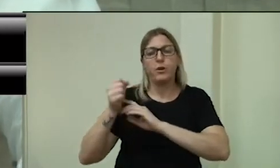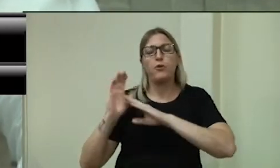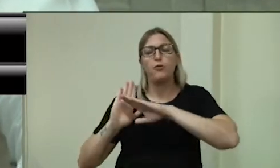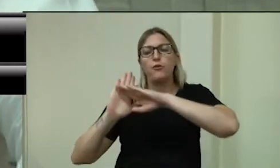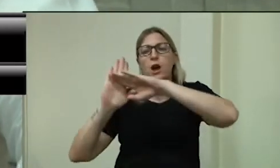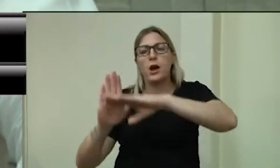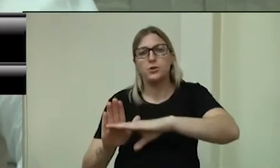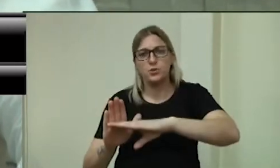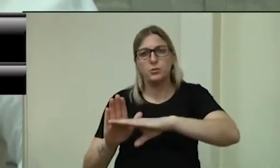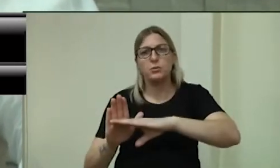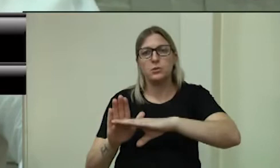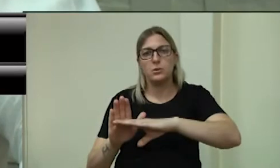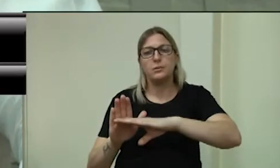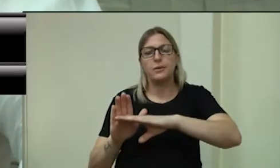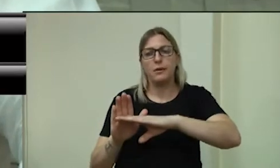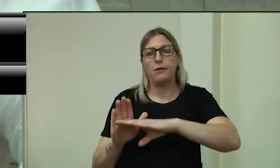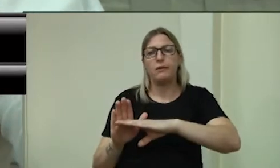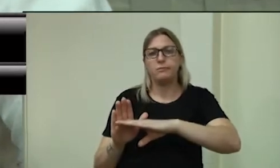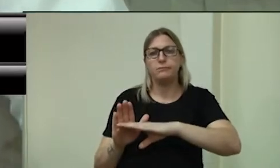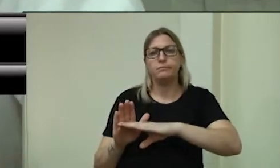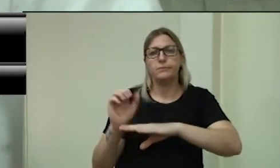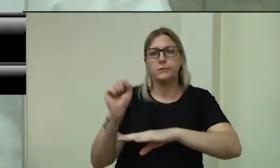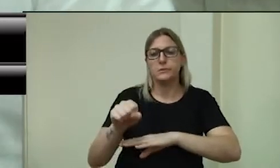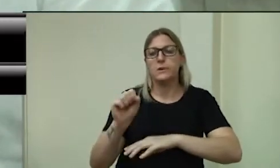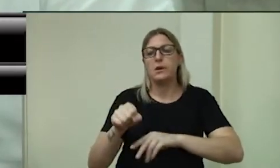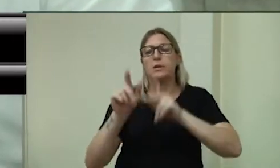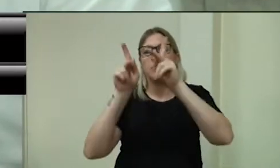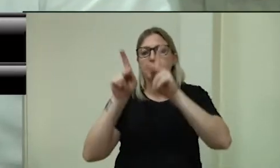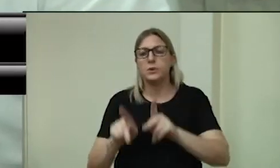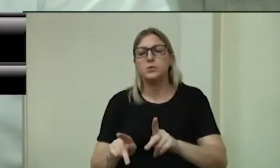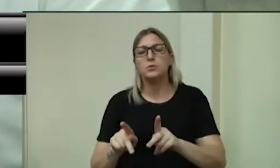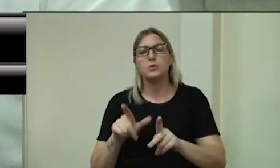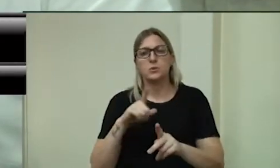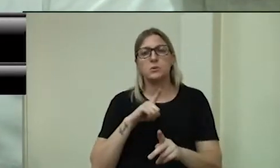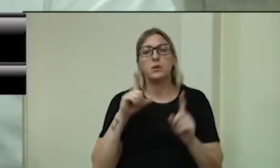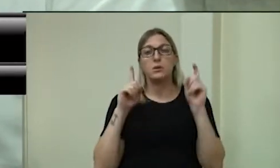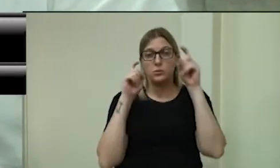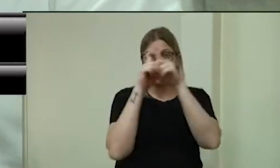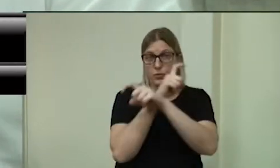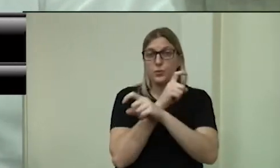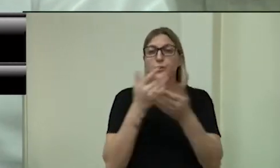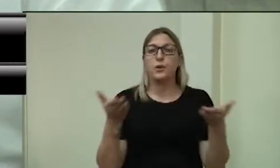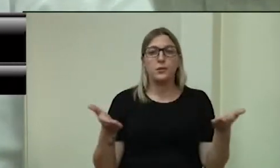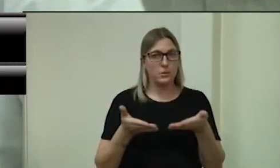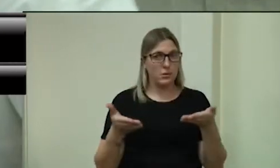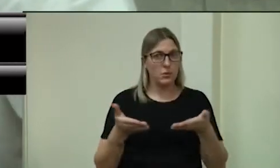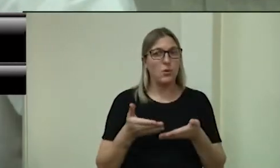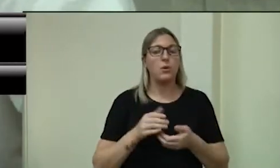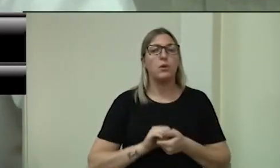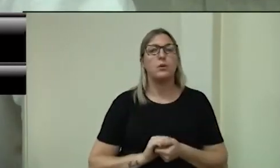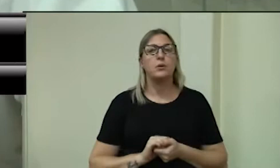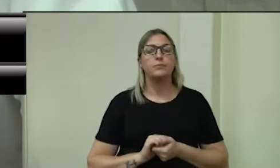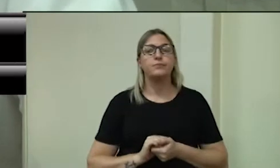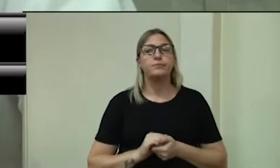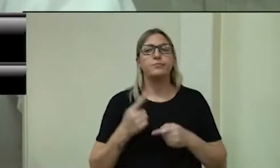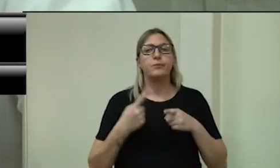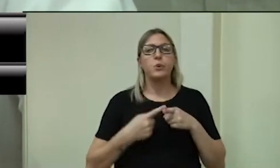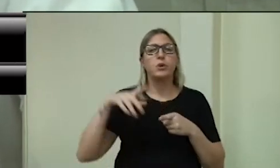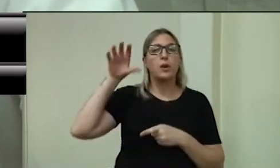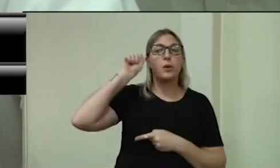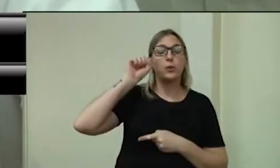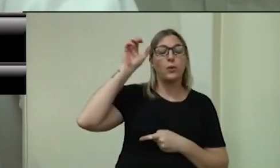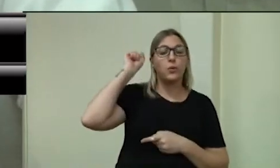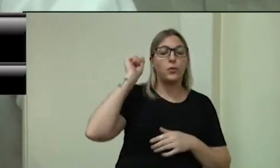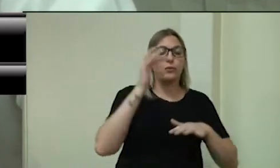não de uma forma que a gente queria a essas pessoas que estão passando por dificuldade. Quando a gente escuta muito nas redes